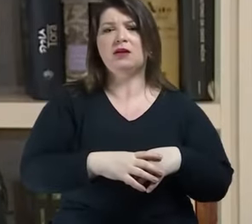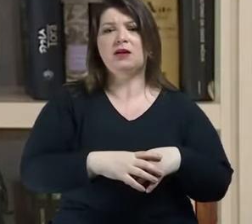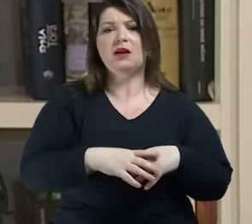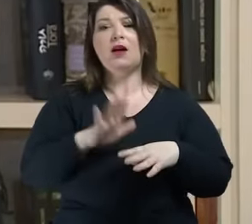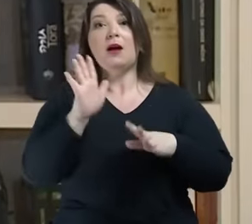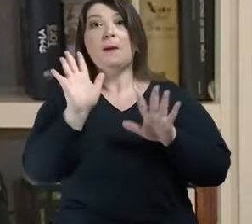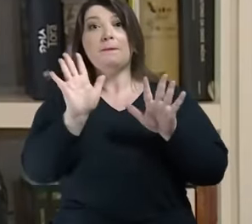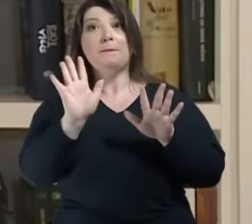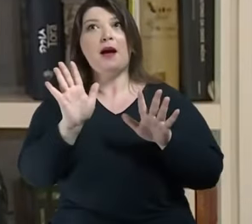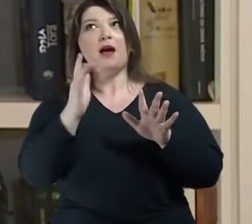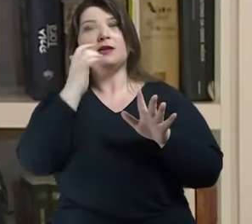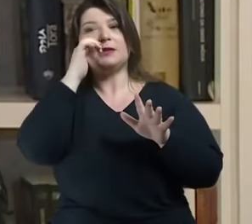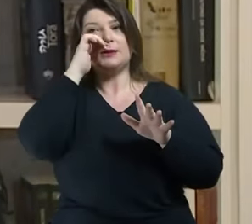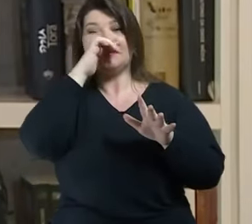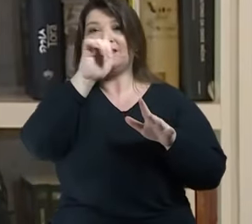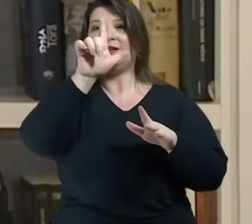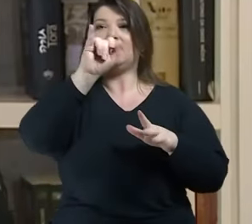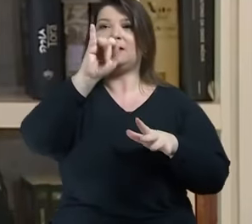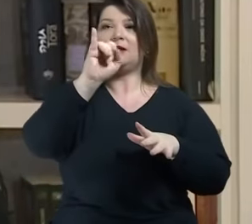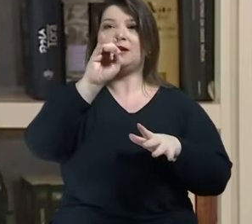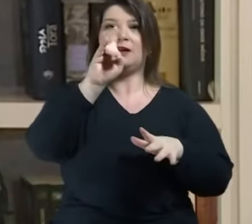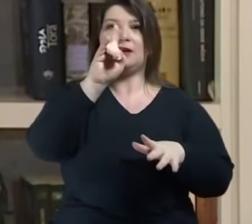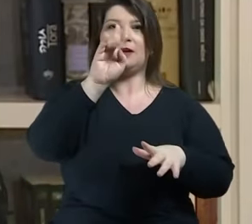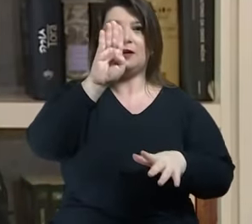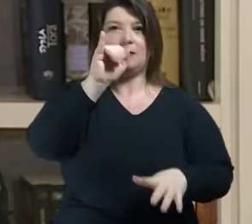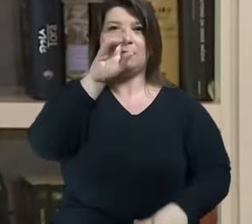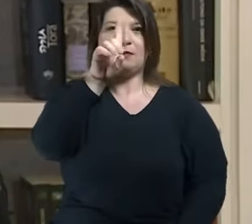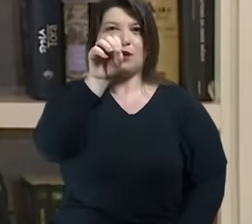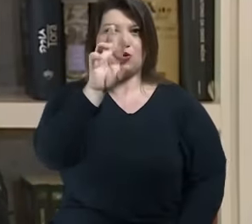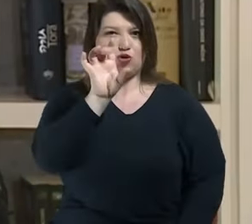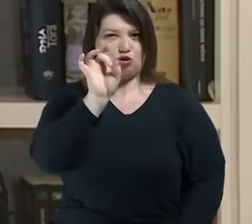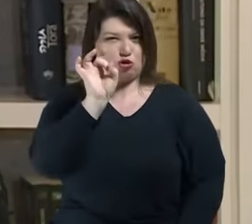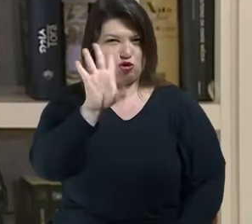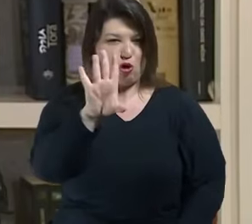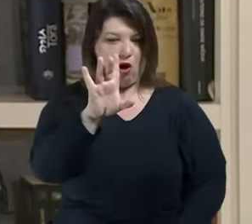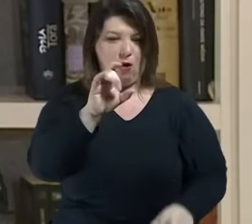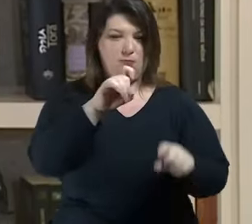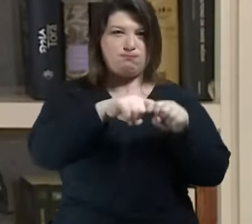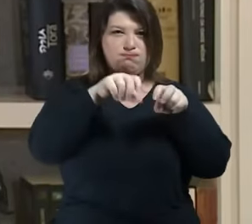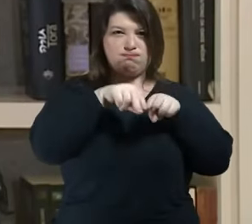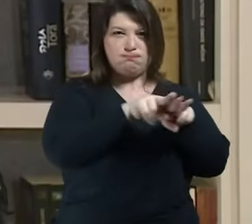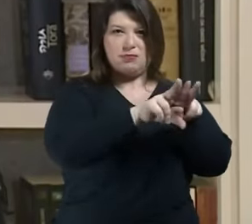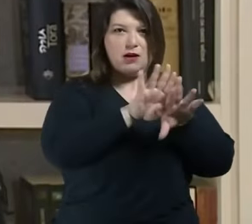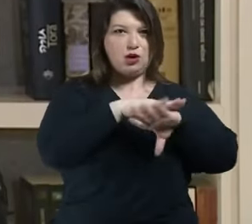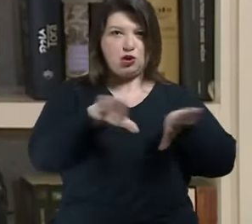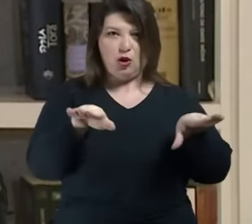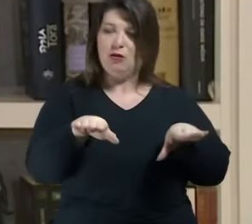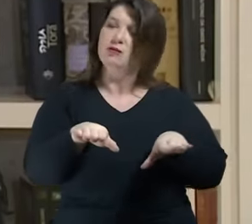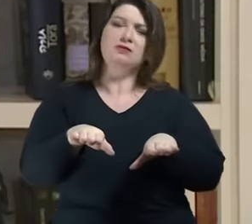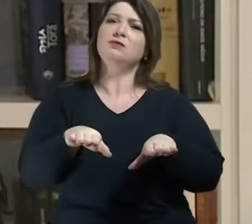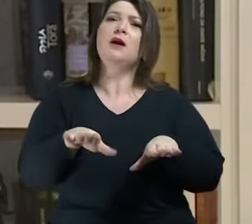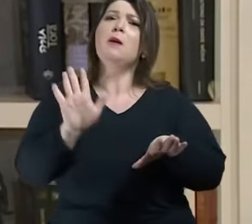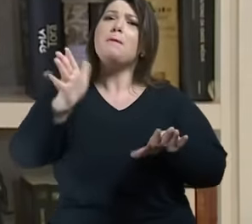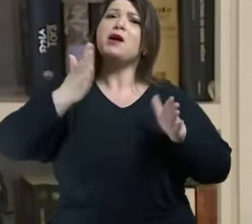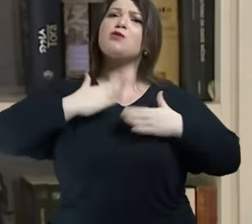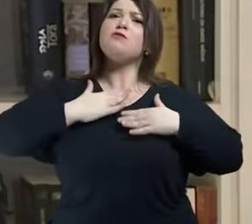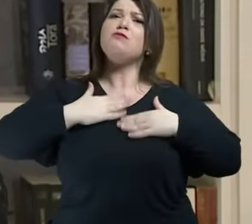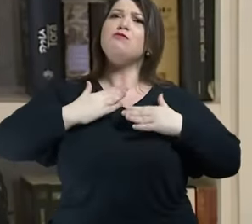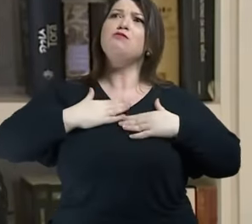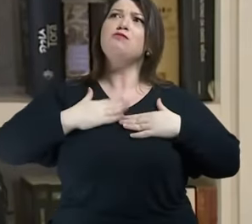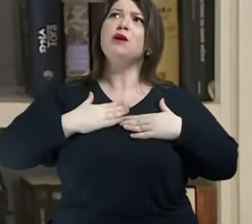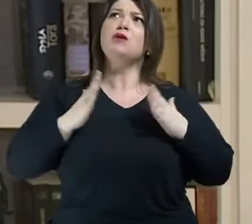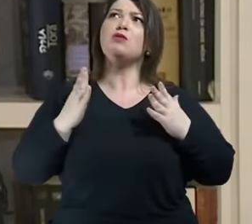libido não é apenas a relação sexual. Mas tendo relação comigo, principalmente, é lógico que a maioria das pessoas